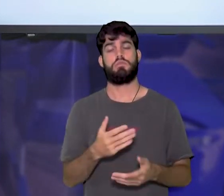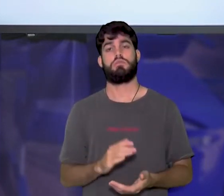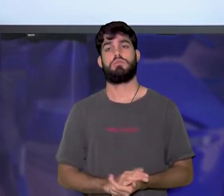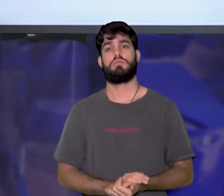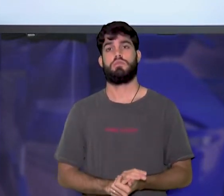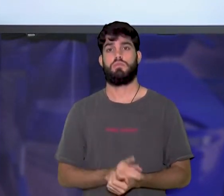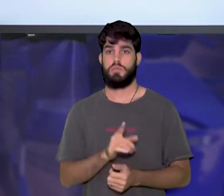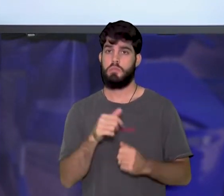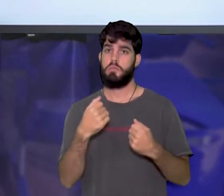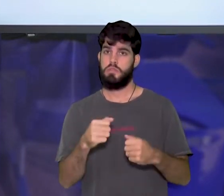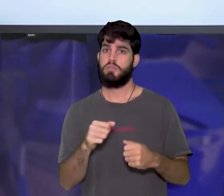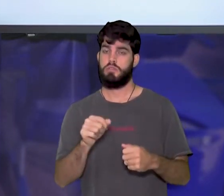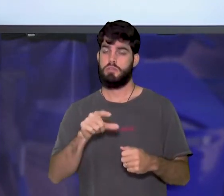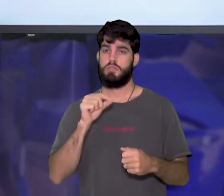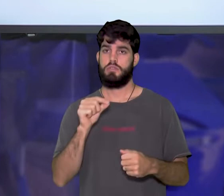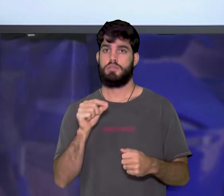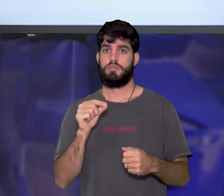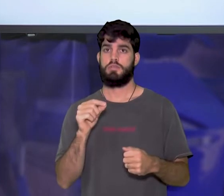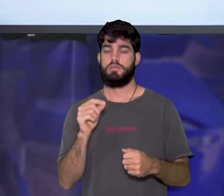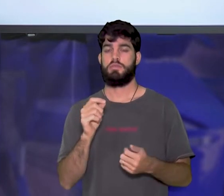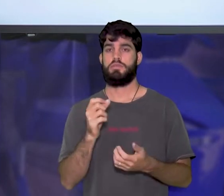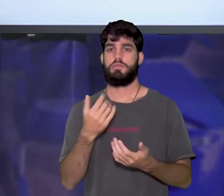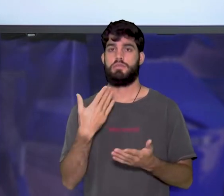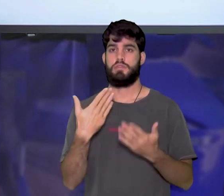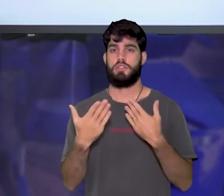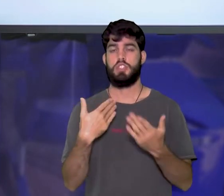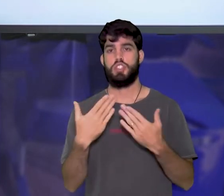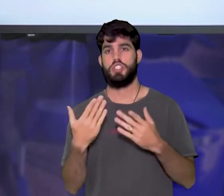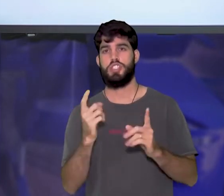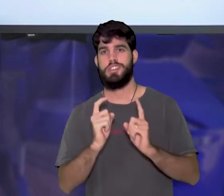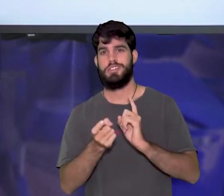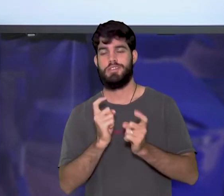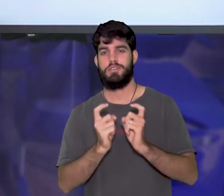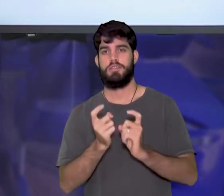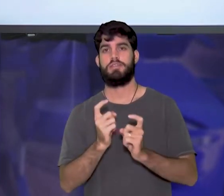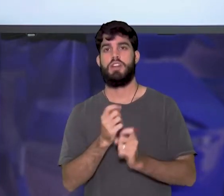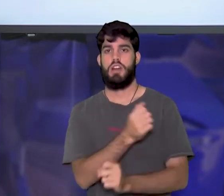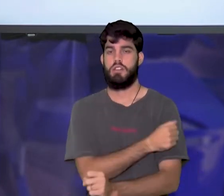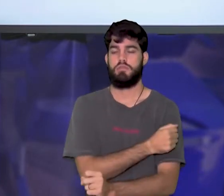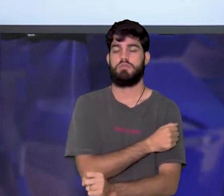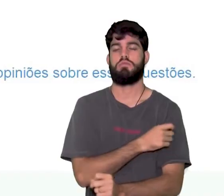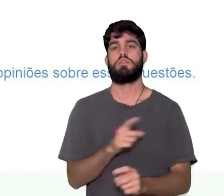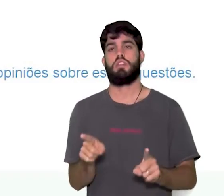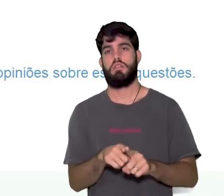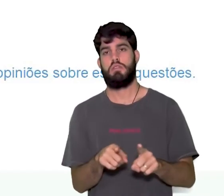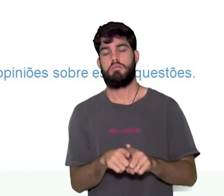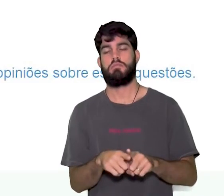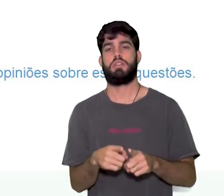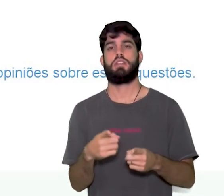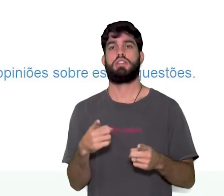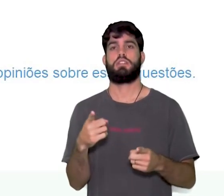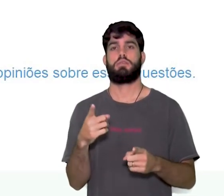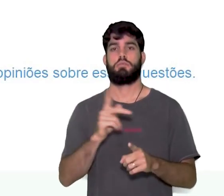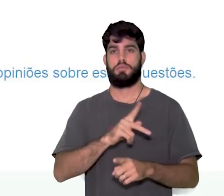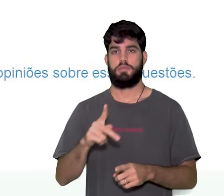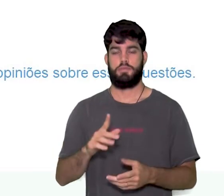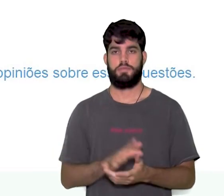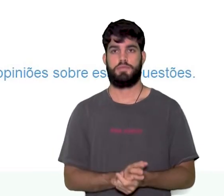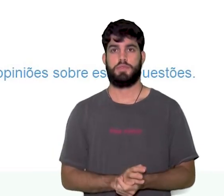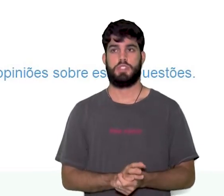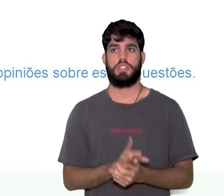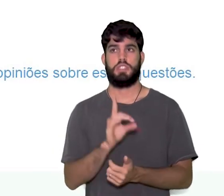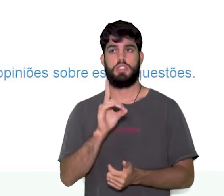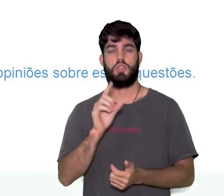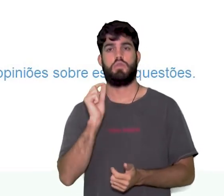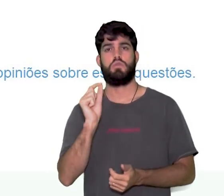posicionamento para poder discutir com o seu colega e com o seu professor. Dê o que você pensa sobre o